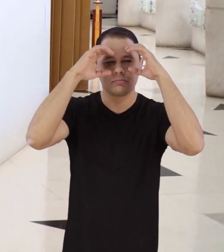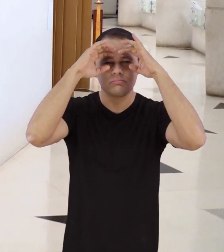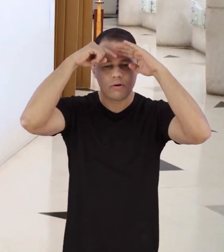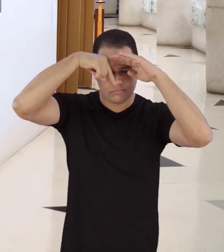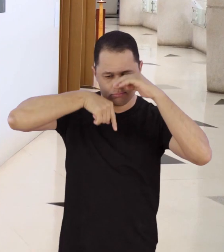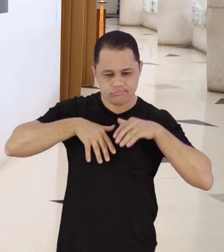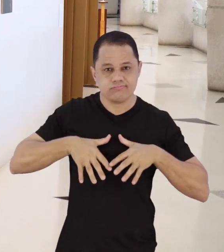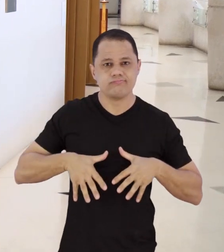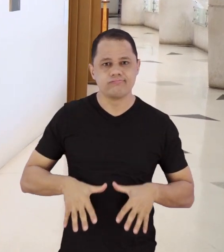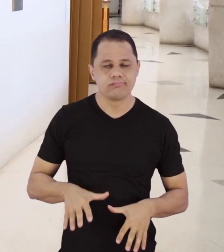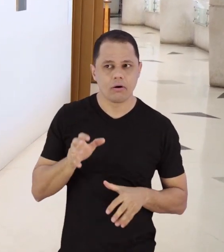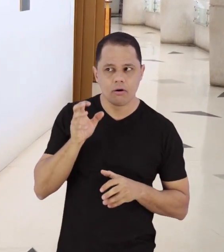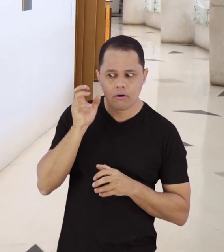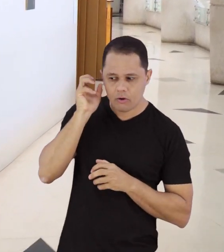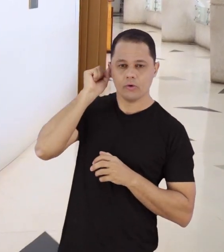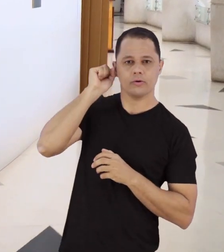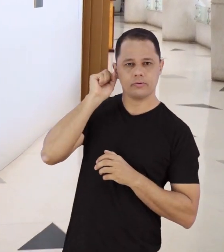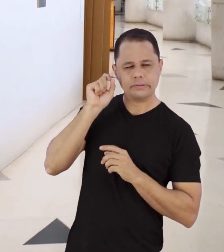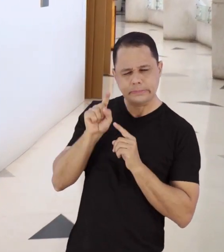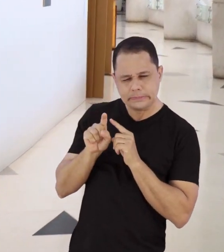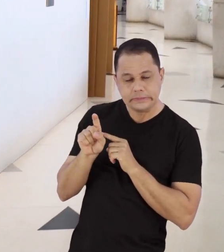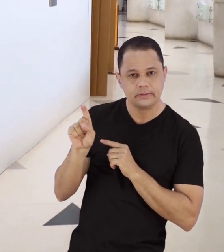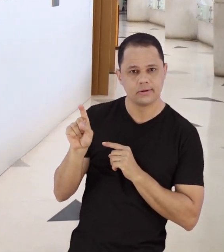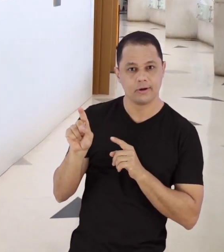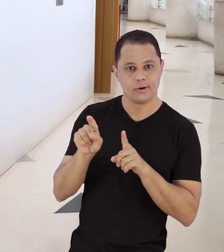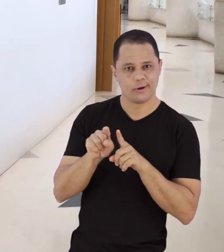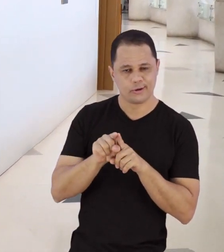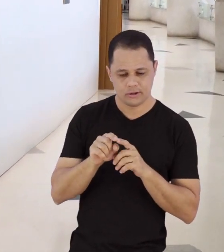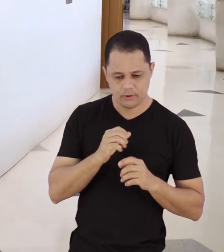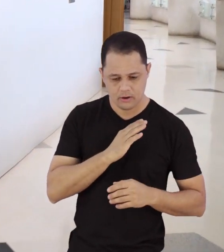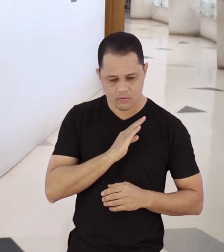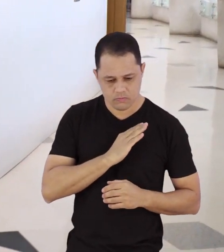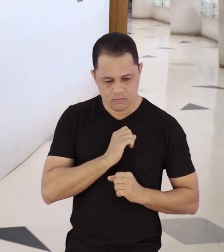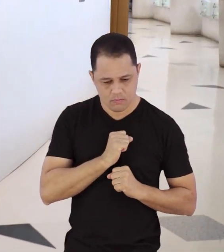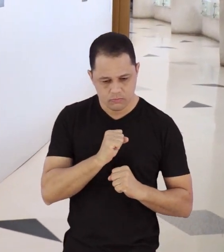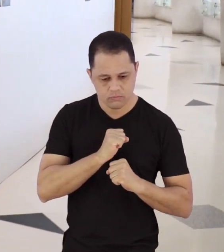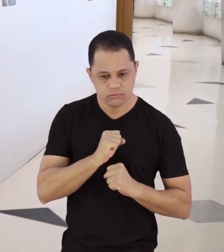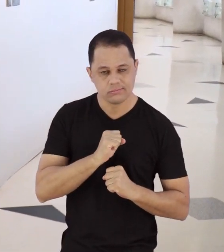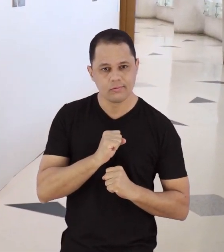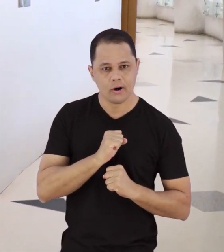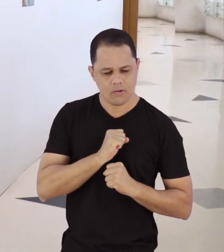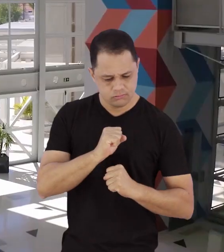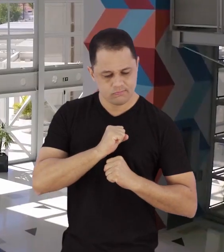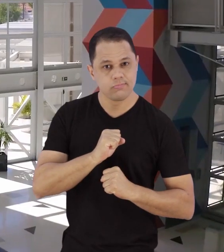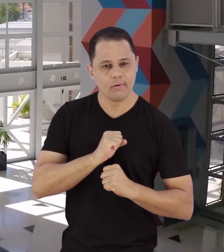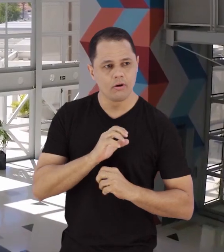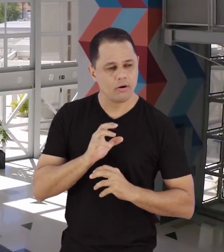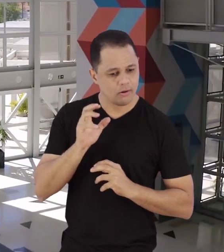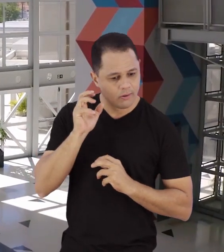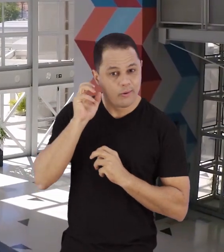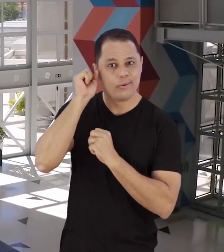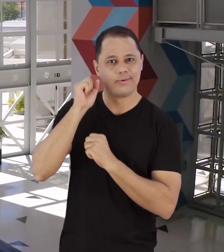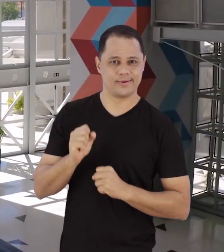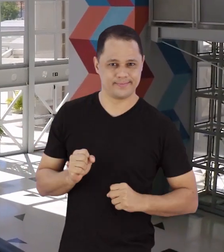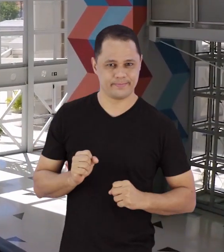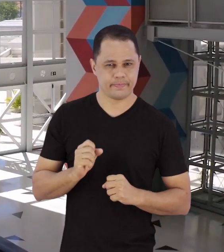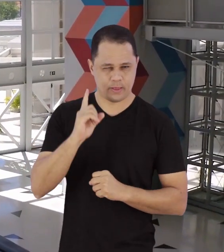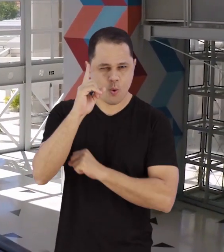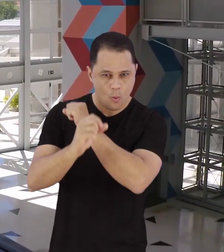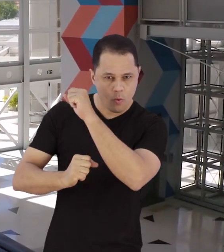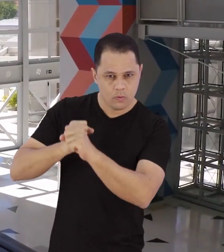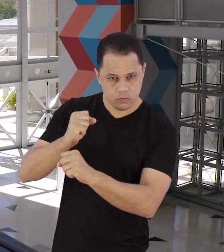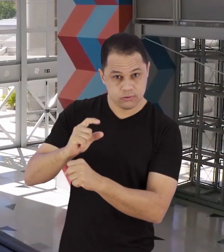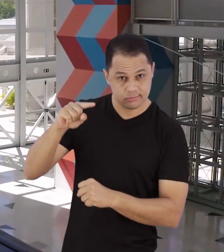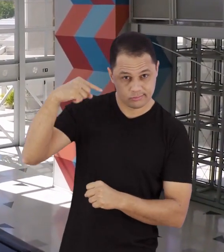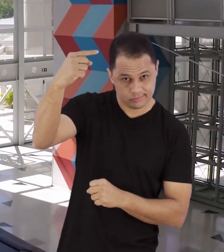nervoso e a batida rítmica grave do seu coração. Um ano depois, ele compôs a peça 4 minutos